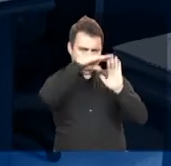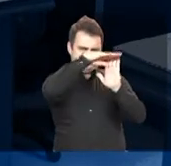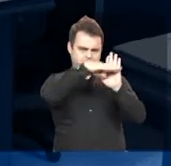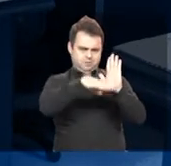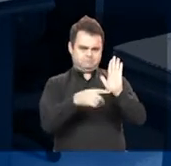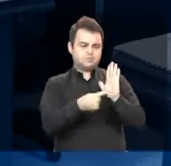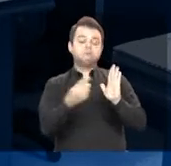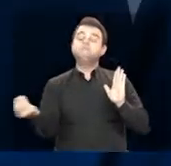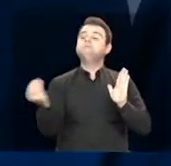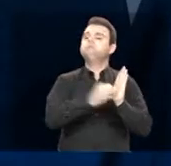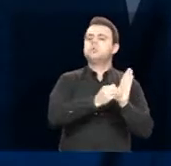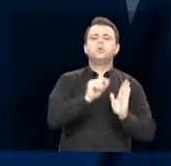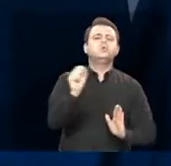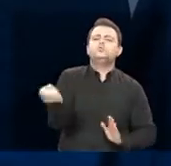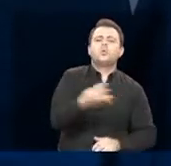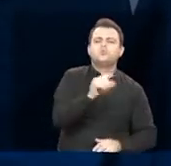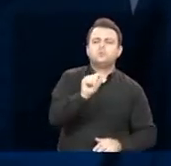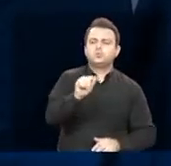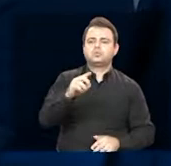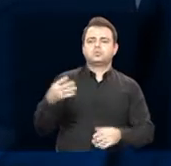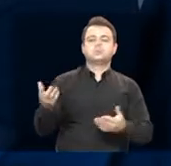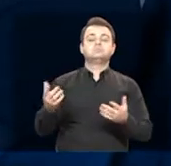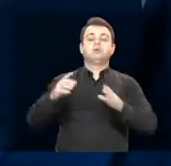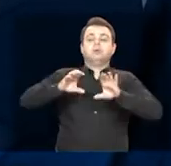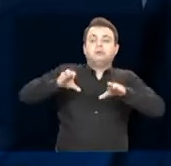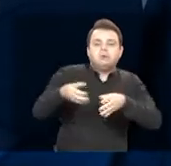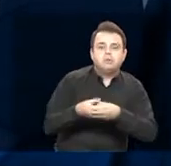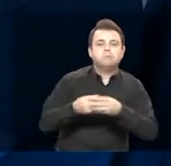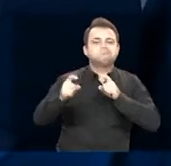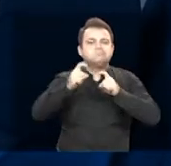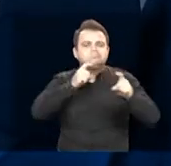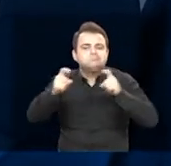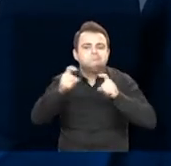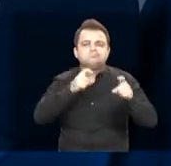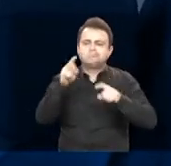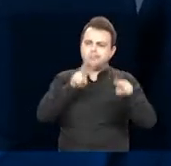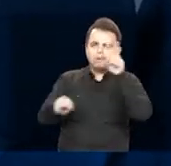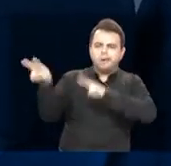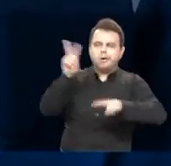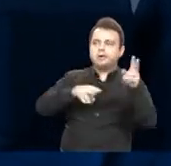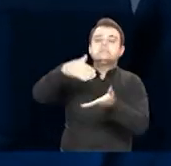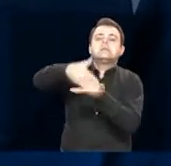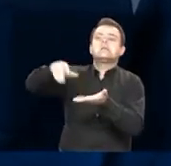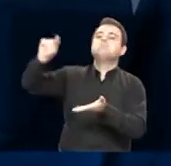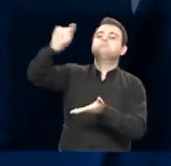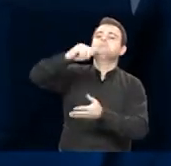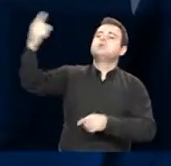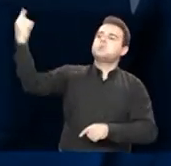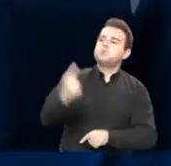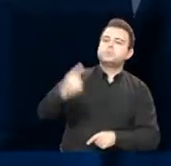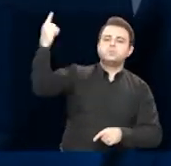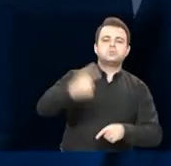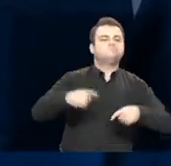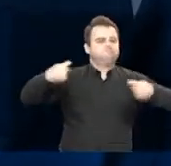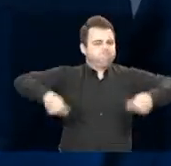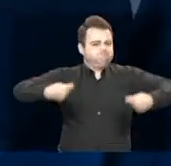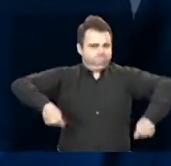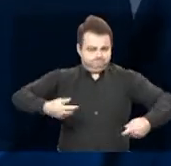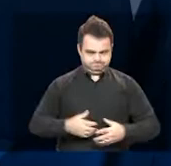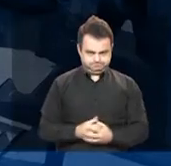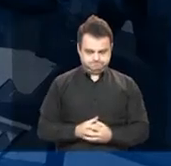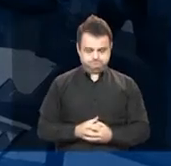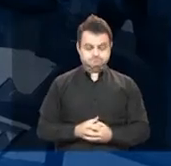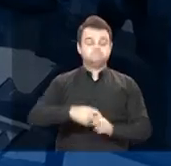comparecimento dos secretários municipais em reuniões das comissões permanentes da Câmara de Rio Preto. E projeto do